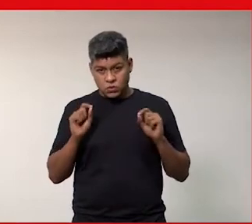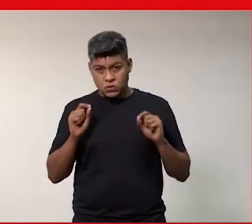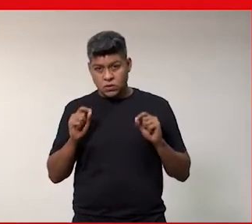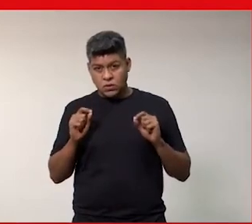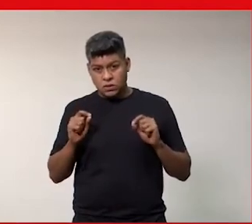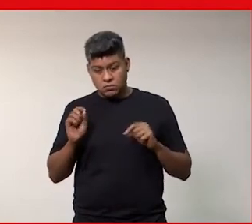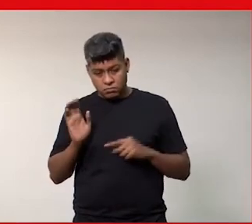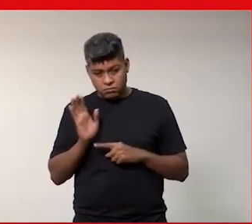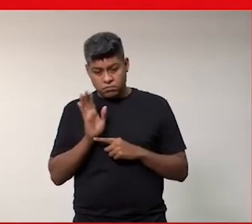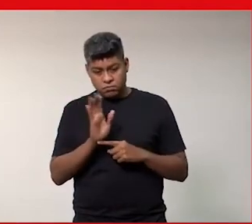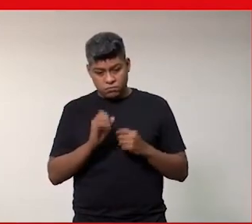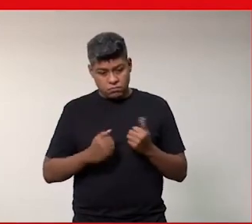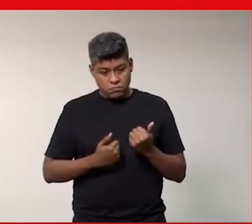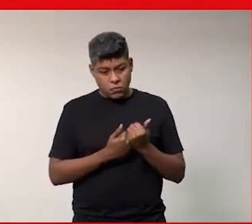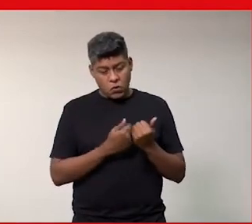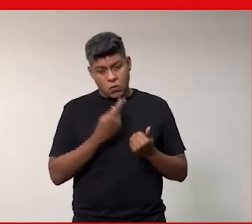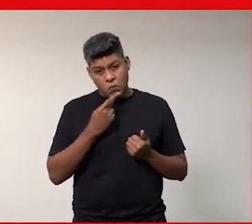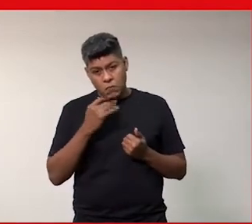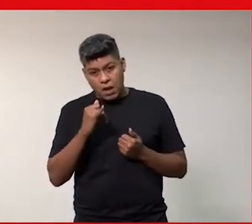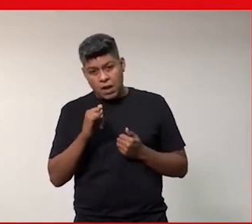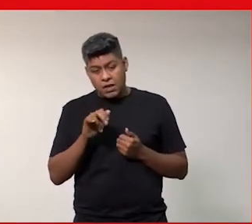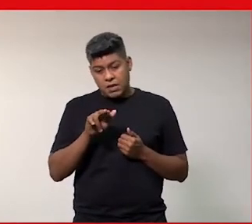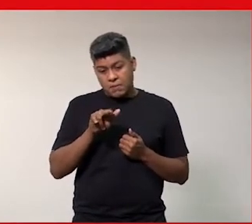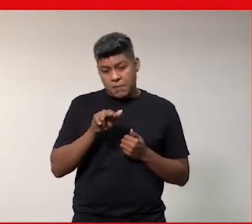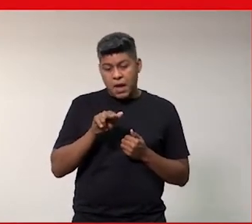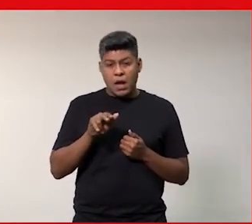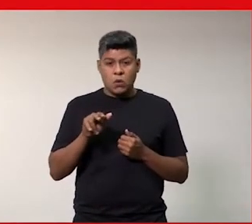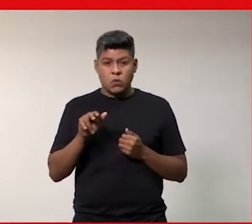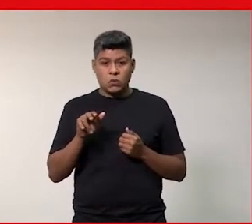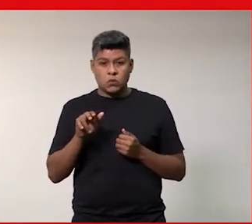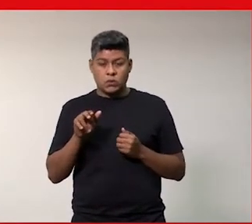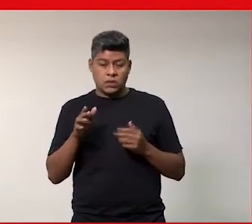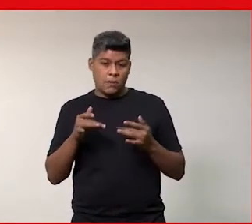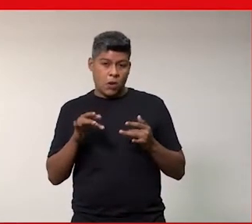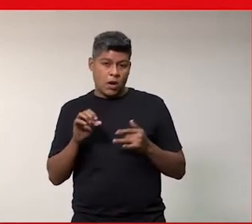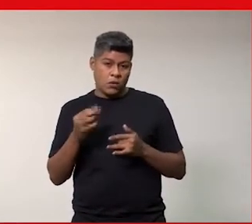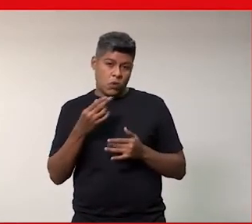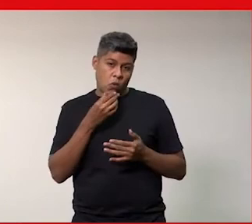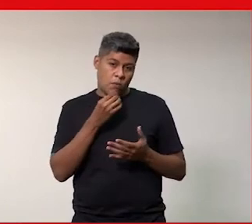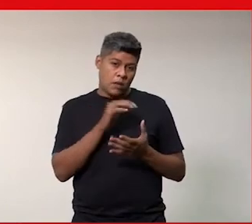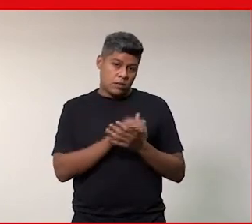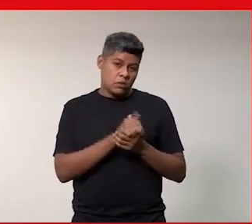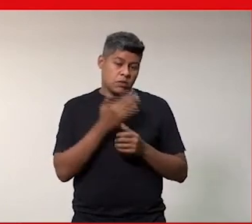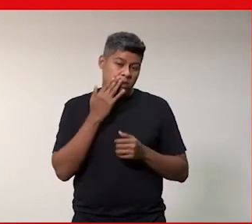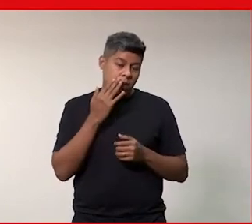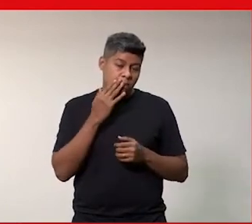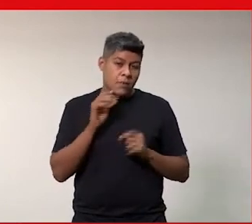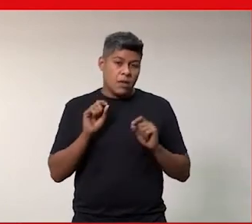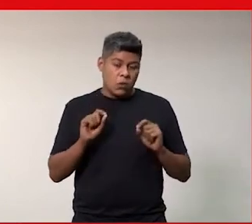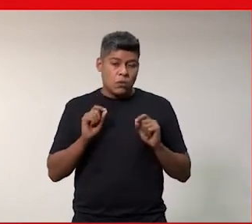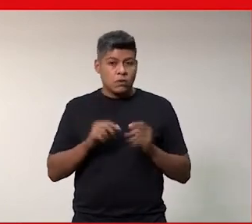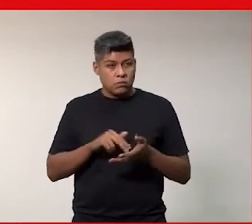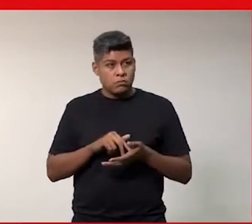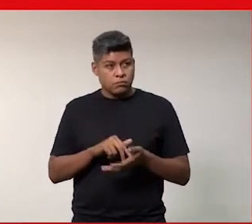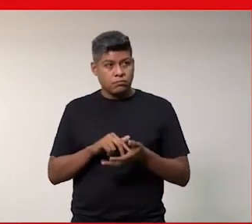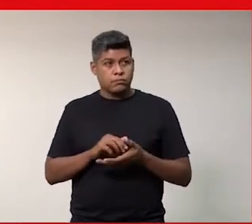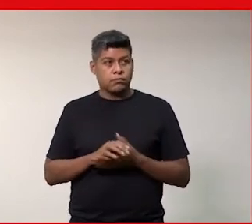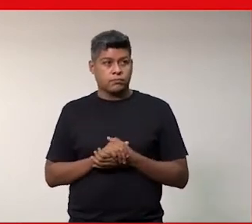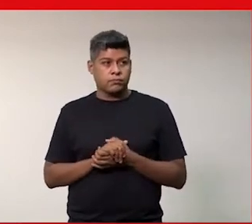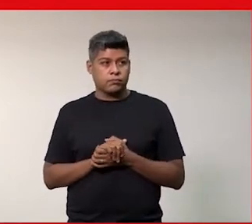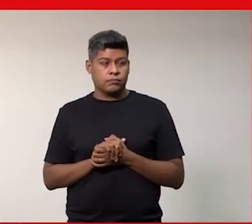lá para dar apoio seja o pai seja o irmão seja o namorado seja o marido então a tem saber muito bem o que elas querem se posicionar com isso